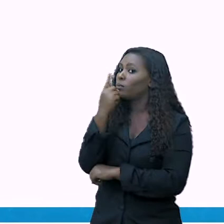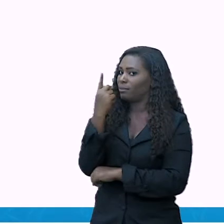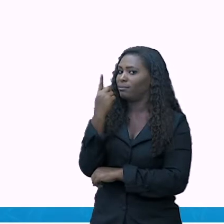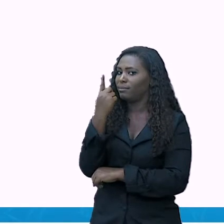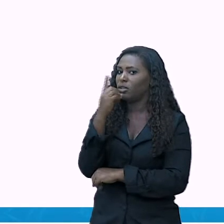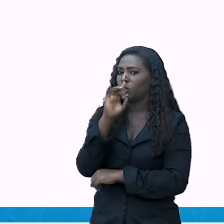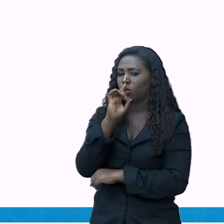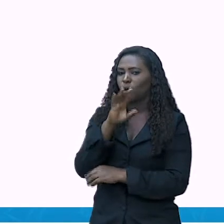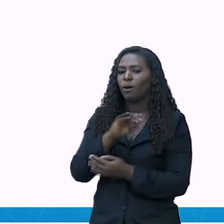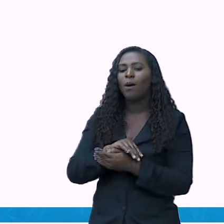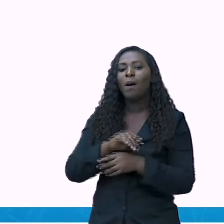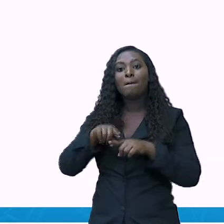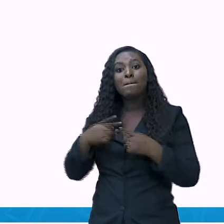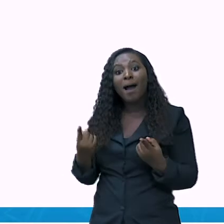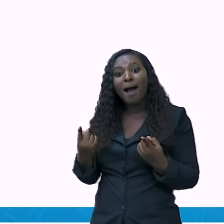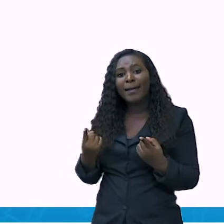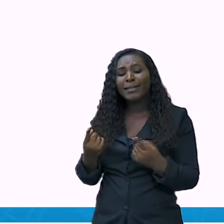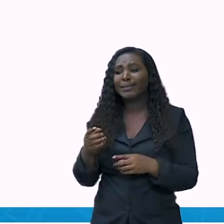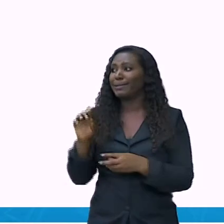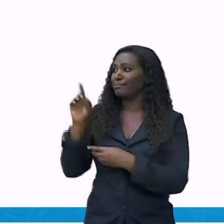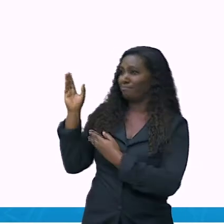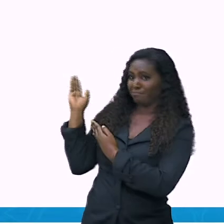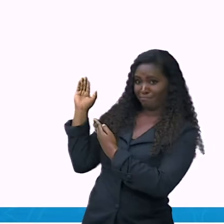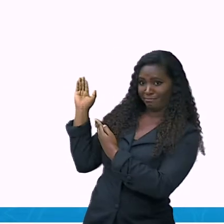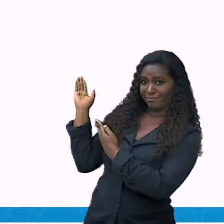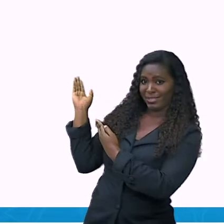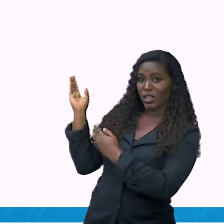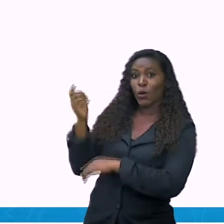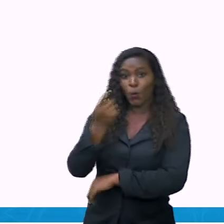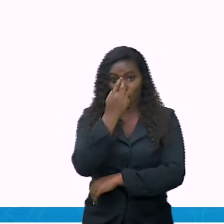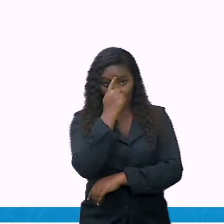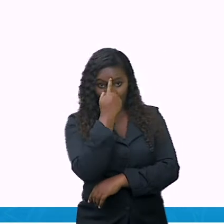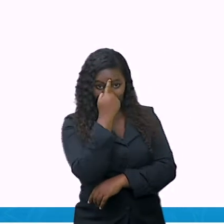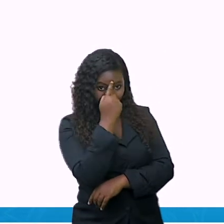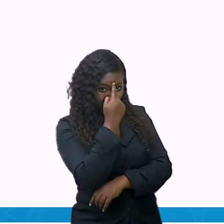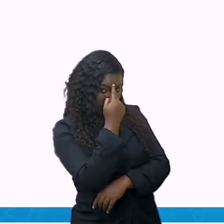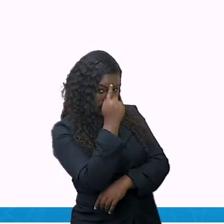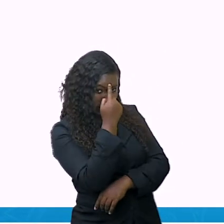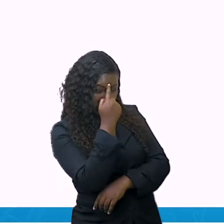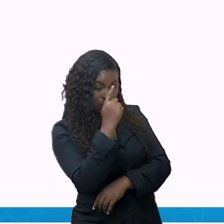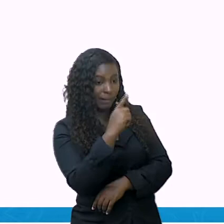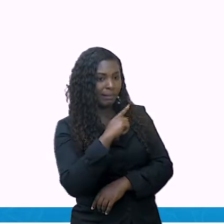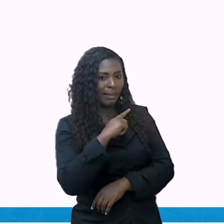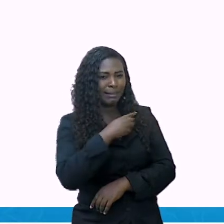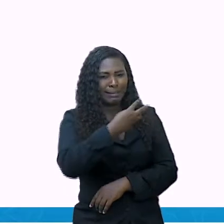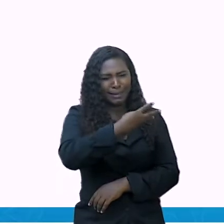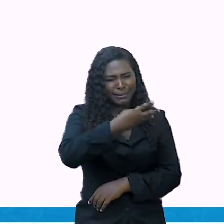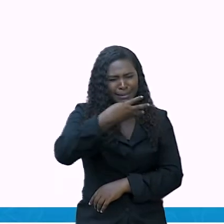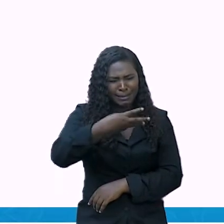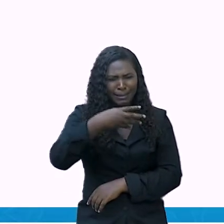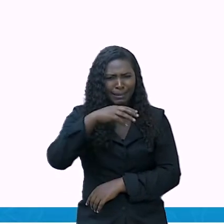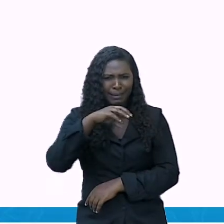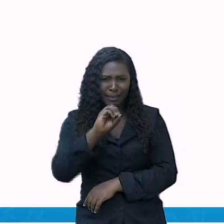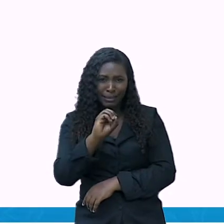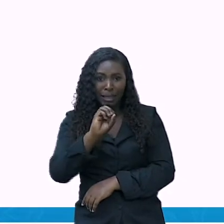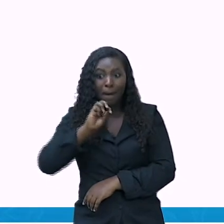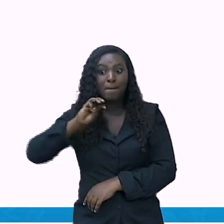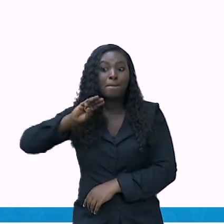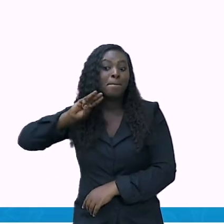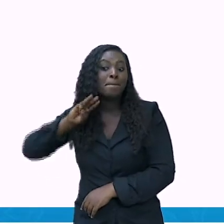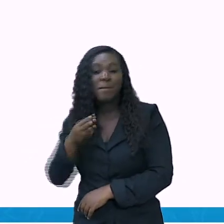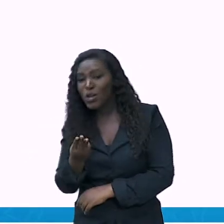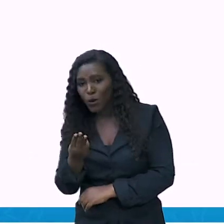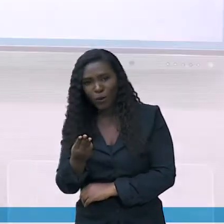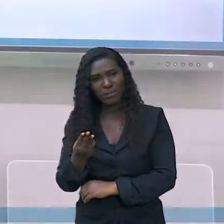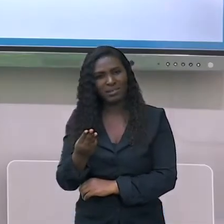de divindades. E aqui, nós temos o quê? Enquanto que, no